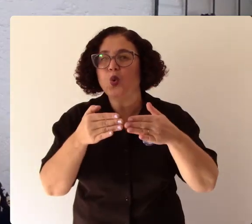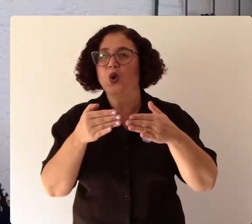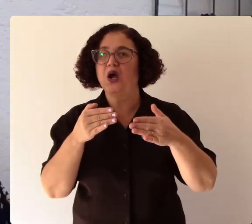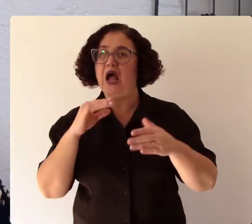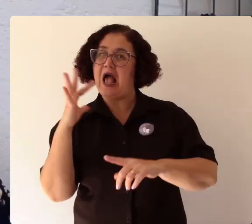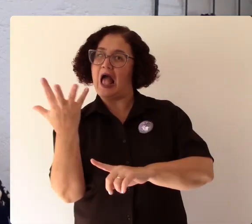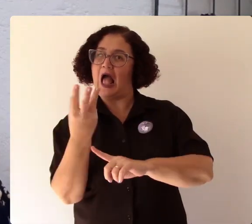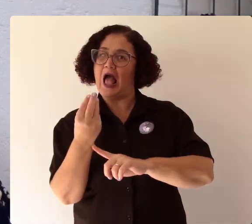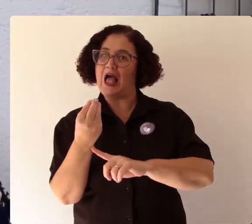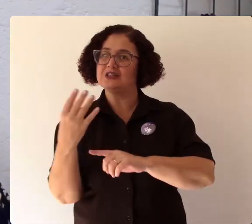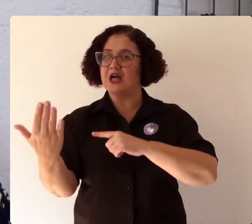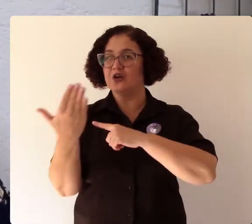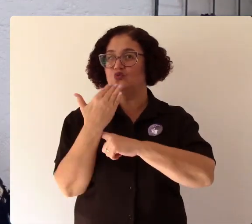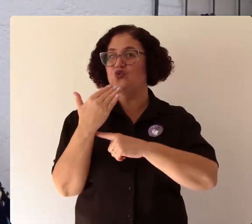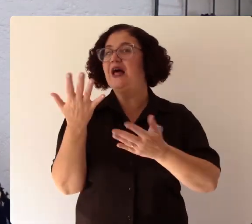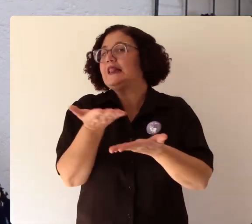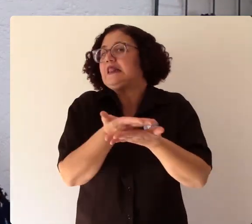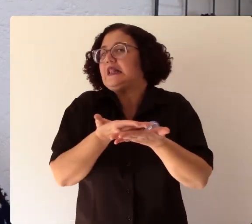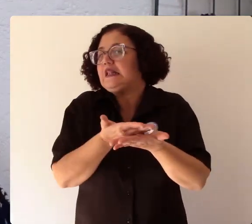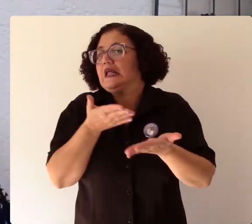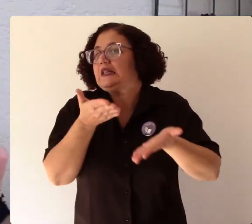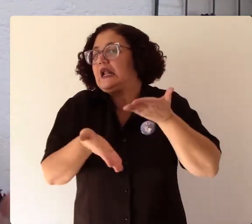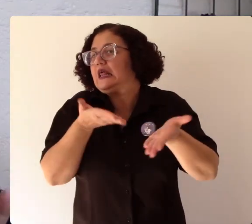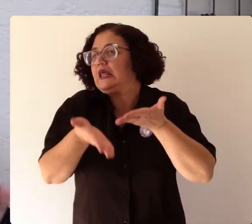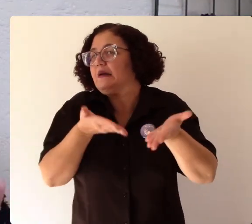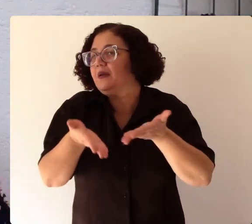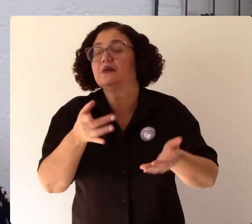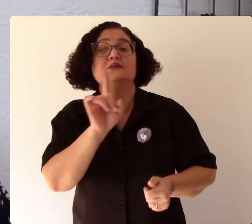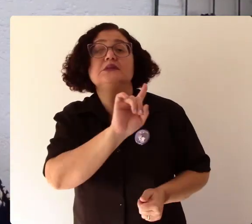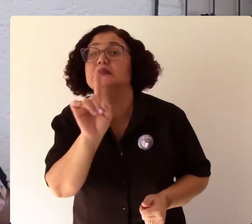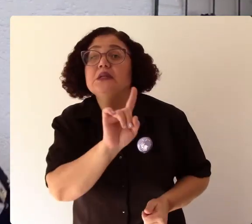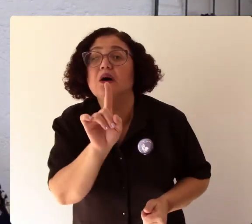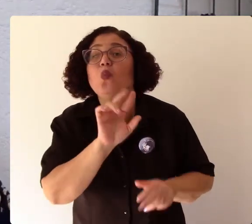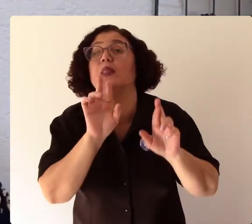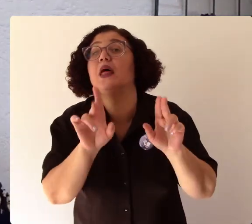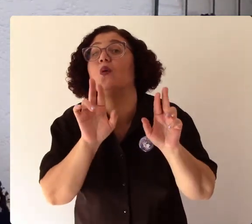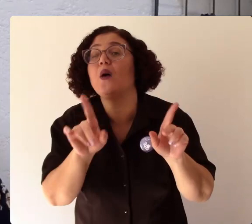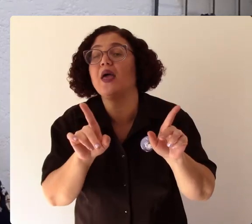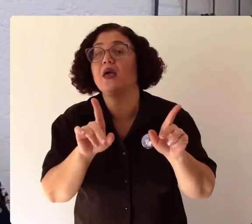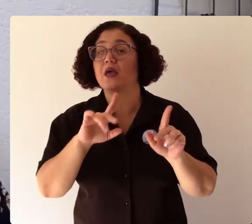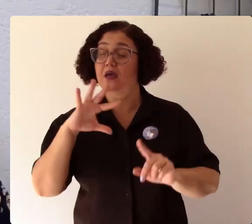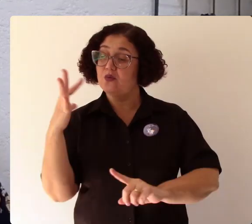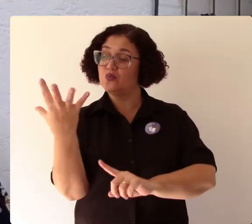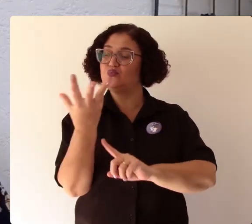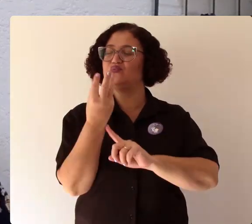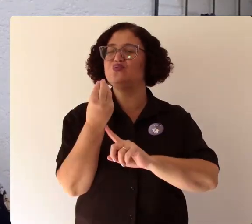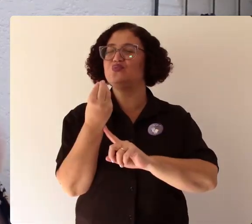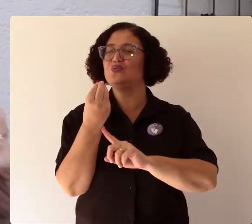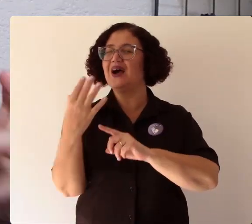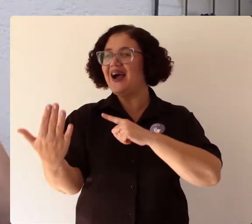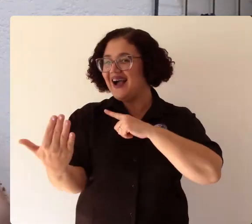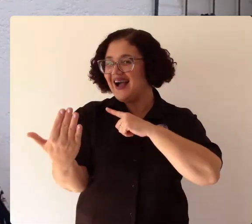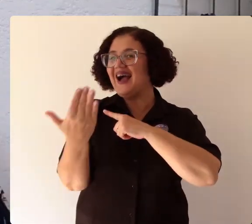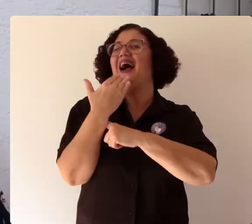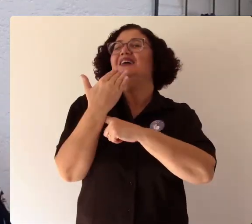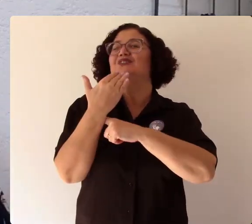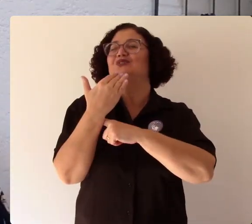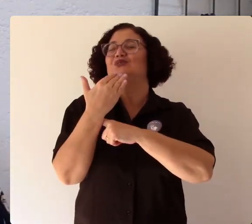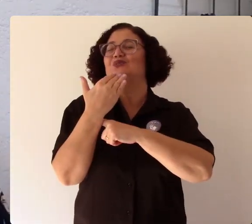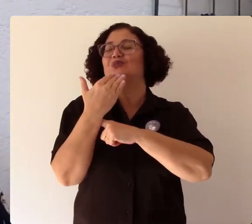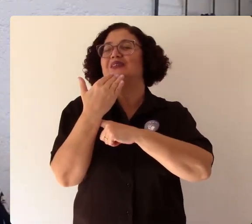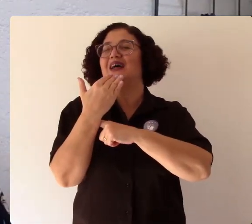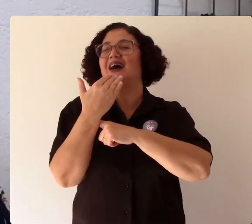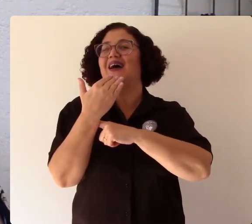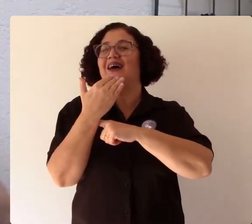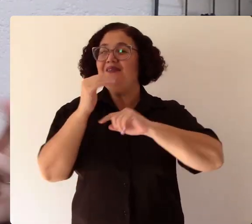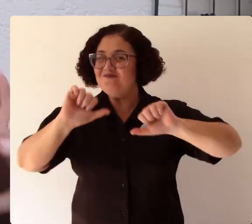né é uma arte que trata as nossas dores não é isso é uma linguagem aquilo que aquele desconhecido